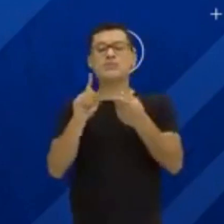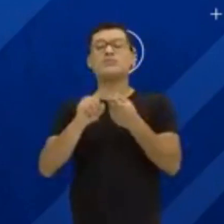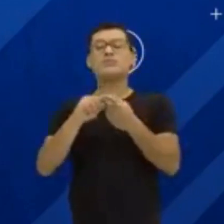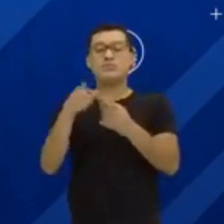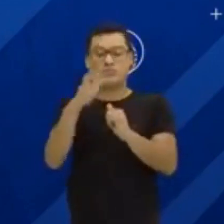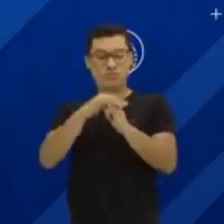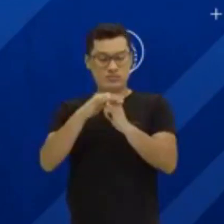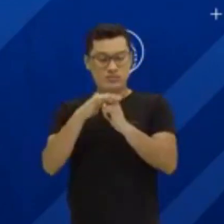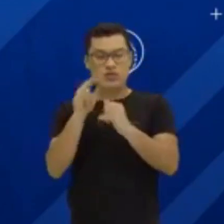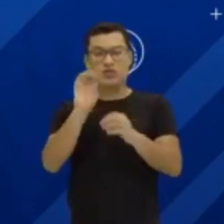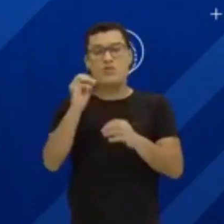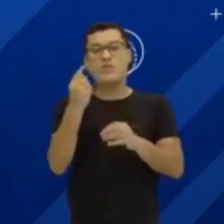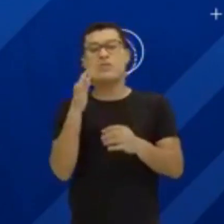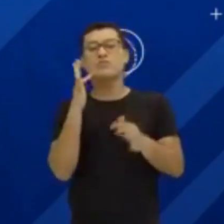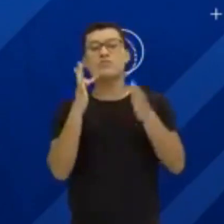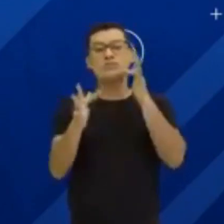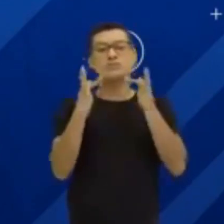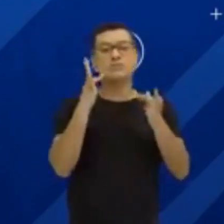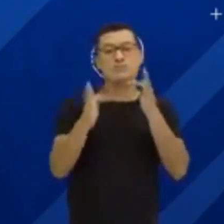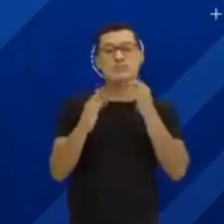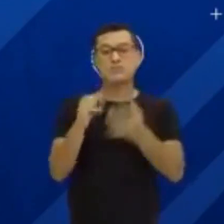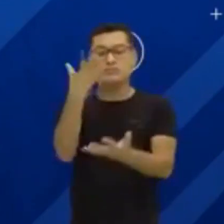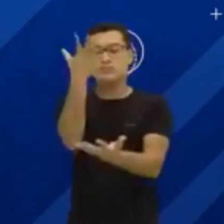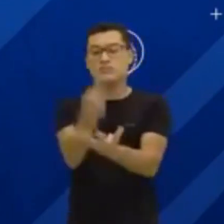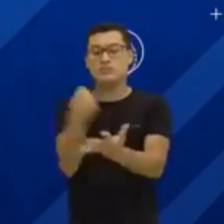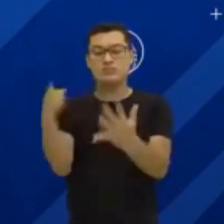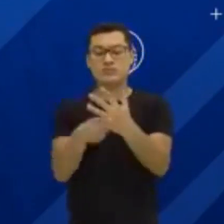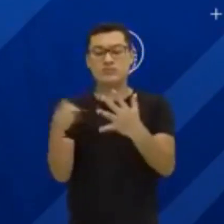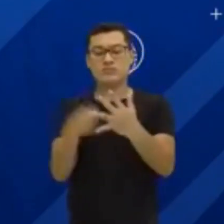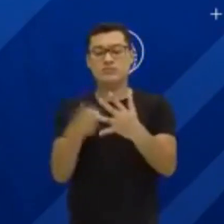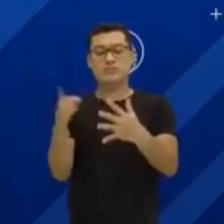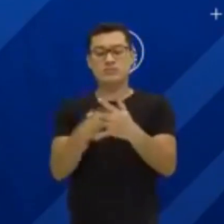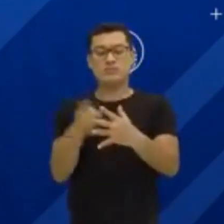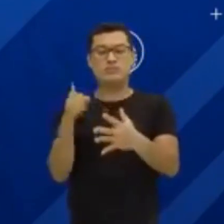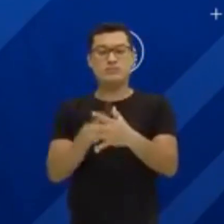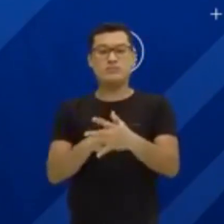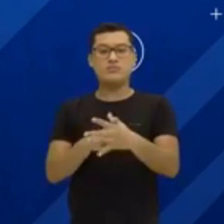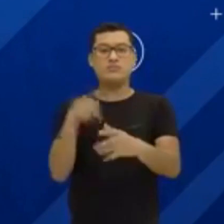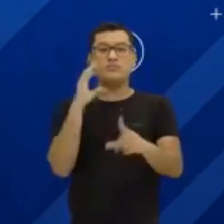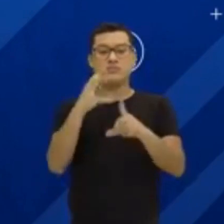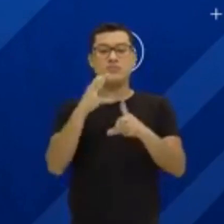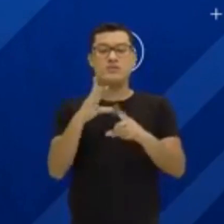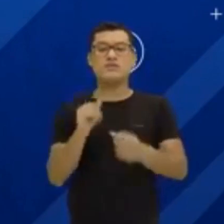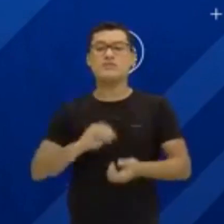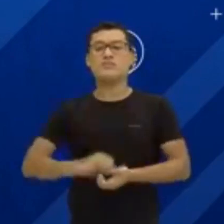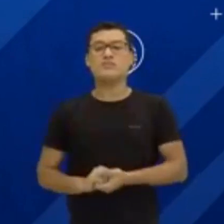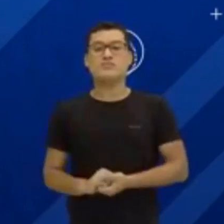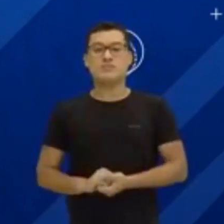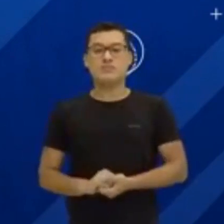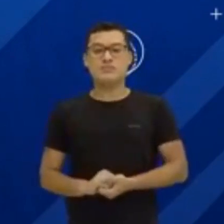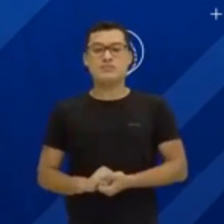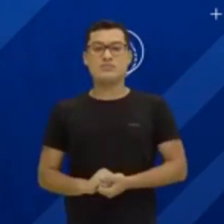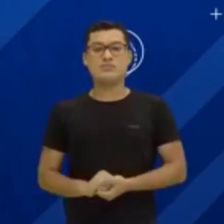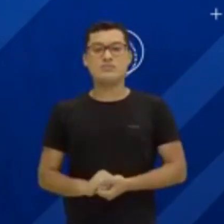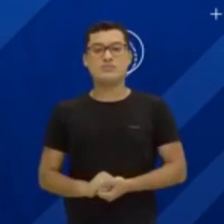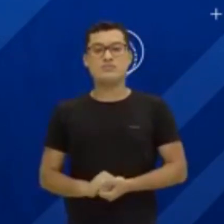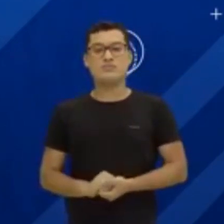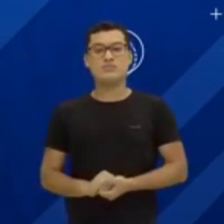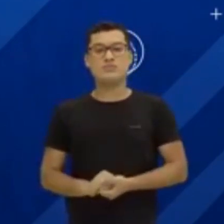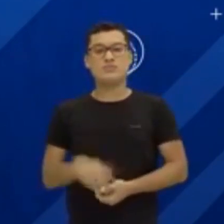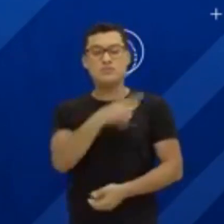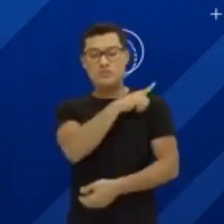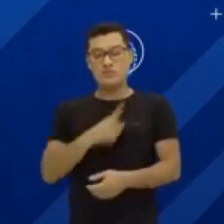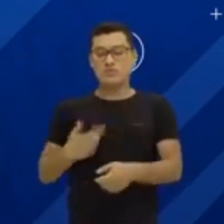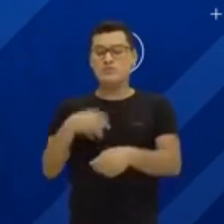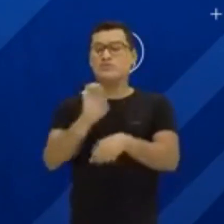página do Facebook, até mesmo baixando o aplicativo Cultura Rede de Comunicação. Gente, o Governo